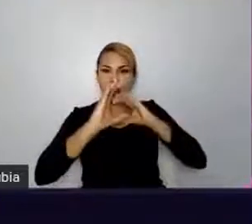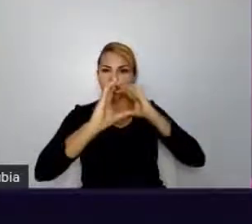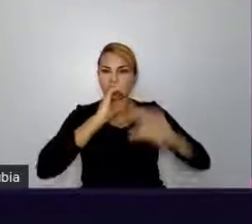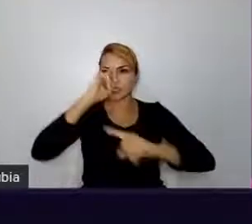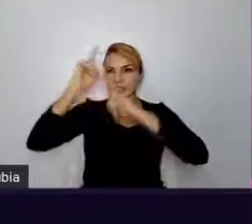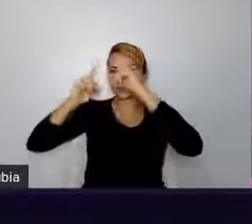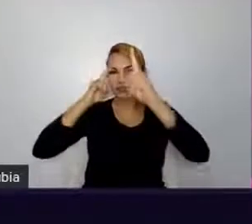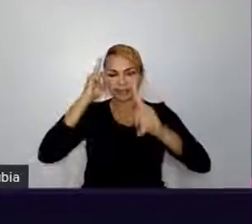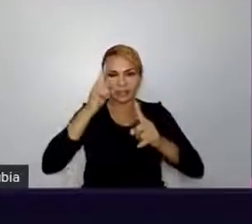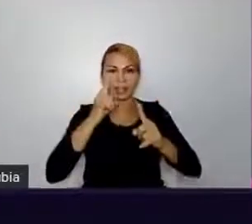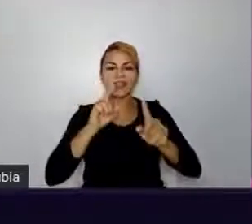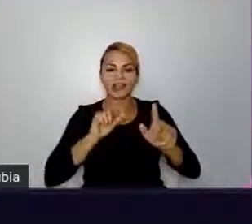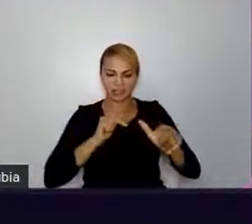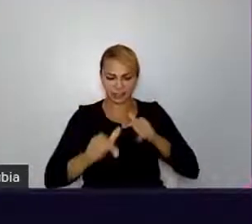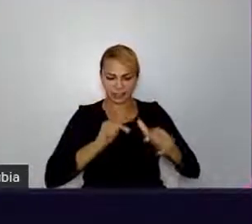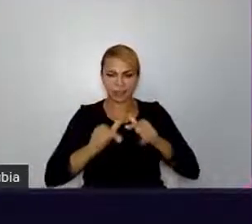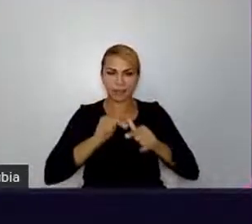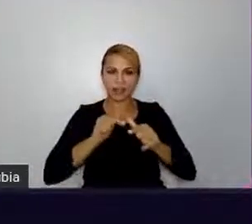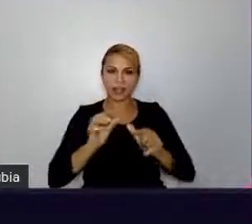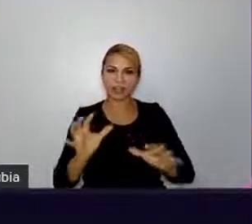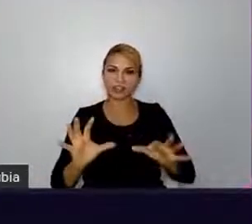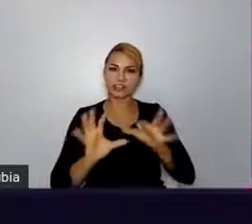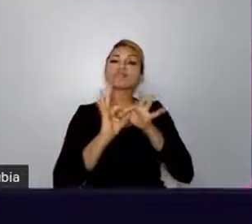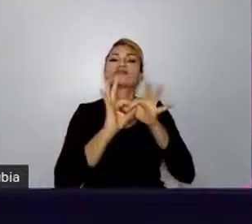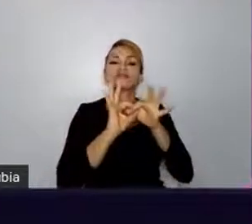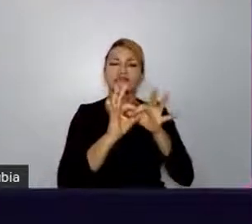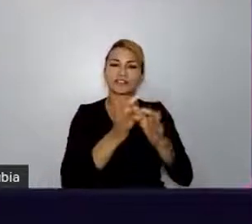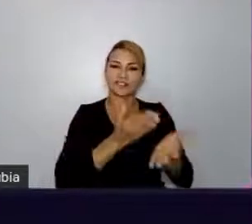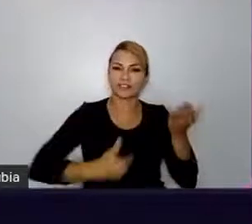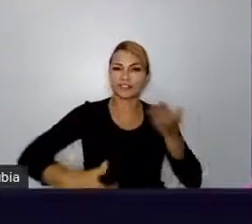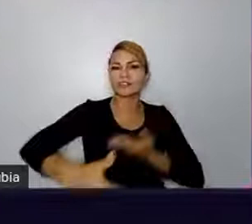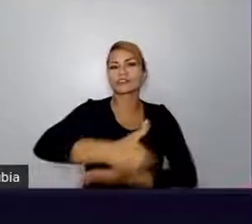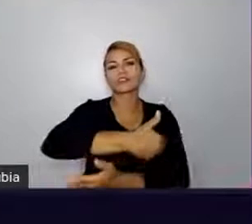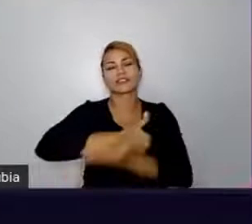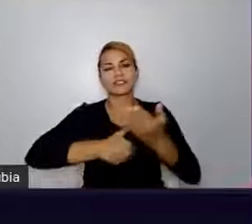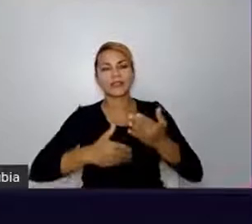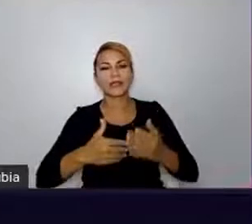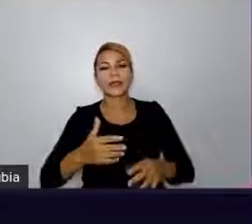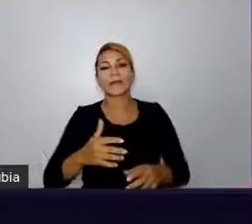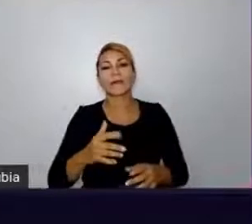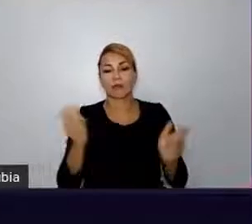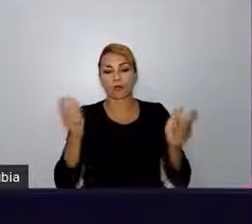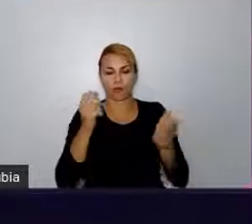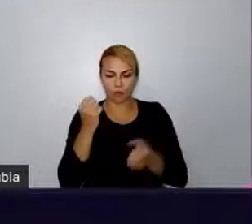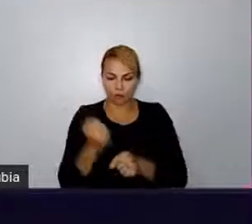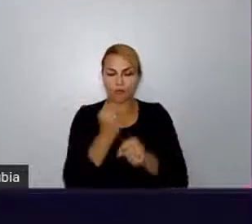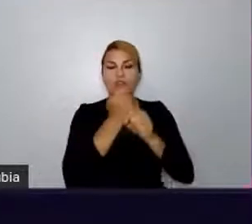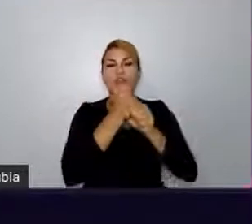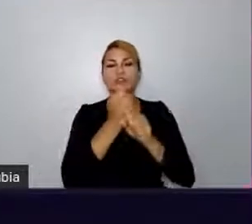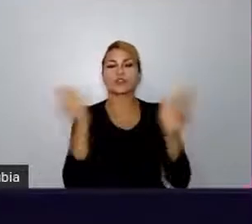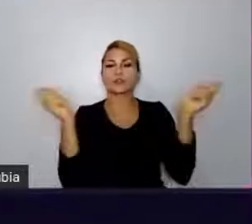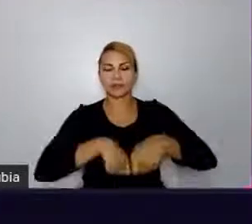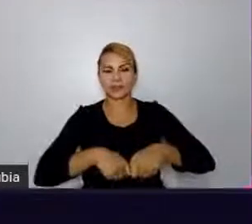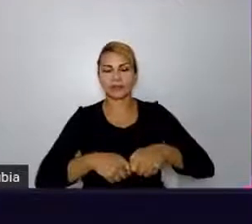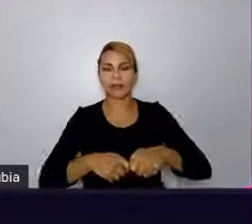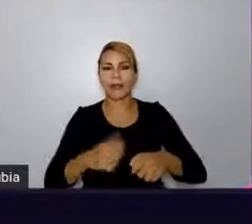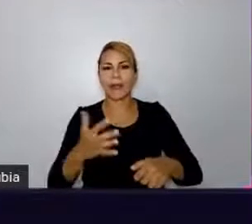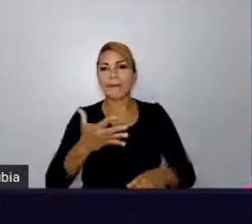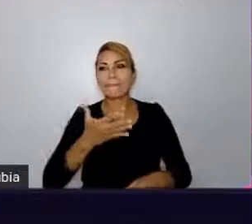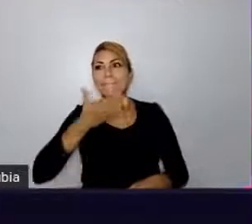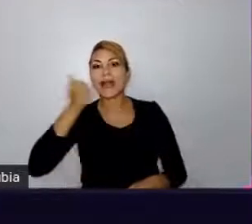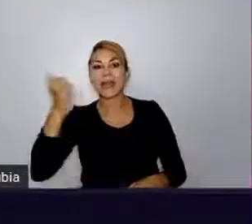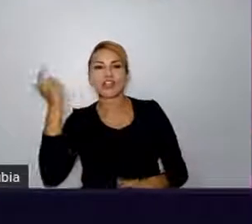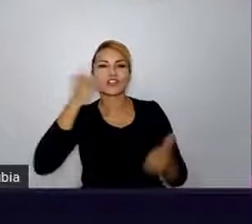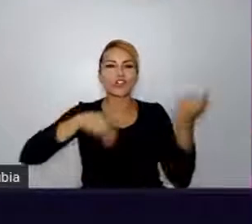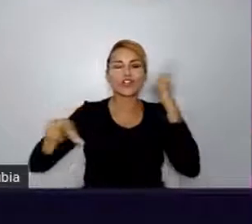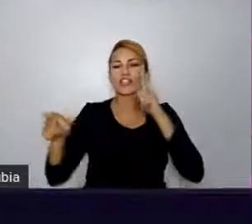para construir o impossível. As maiores conquistas da humanidade surgiram em decorrência da fala e os maiores fracassos